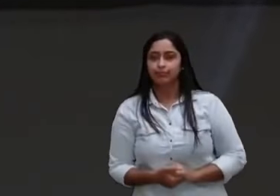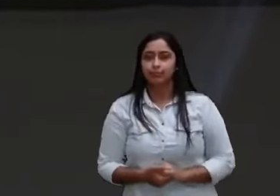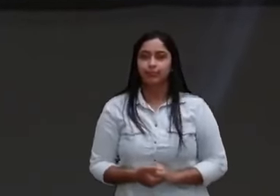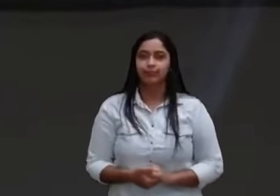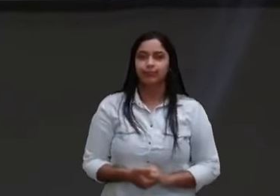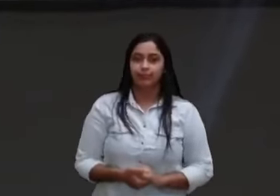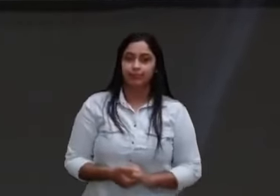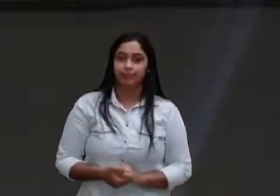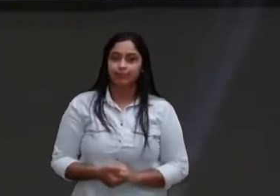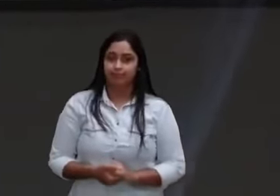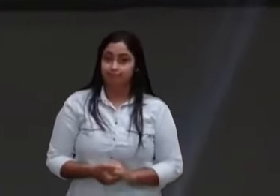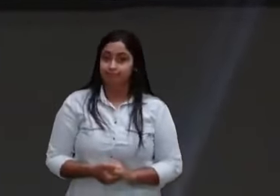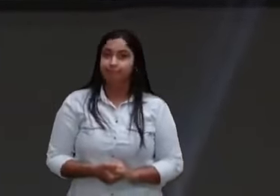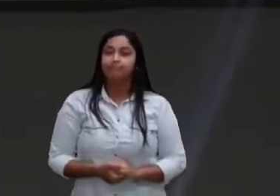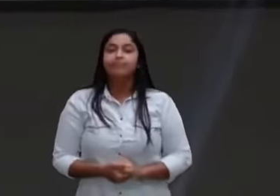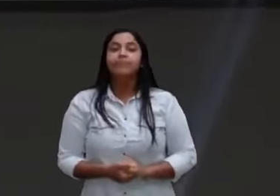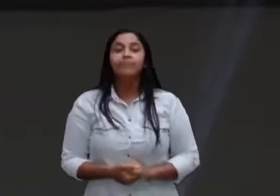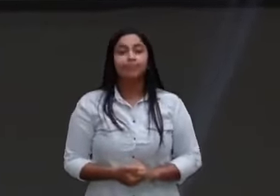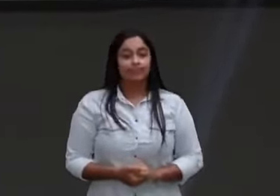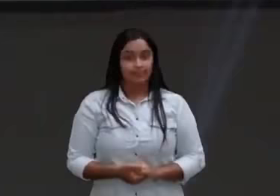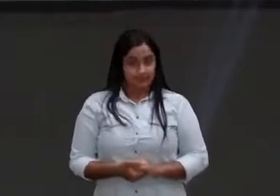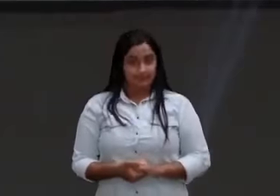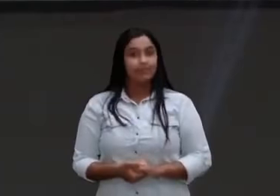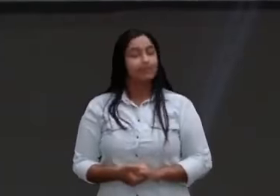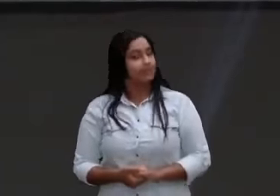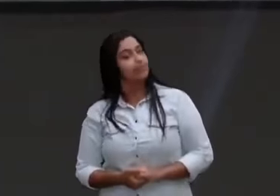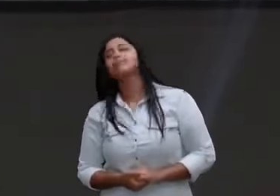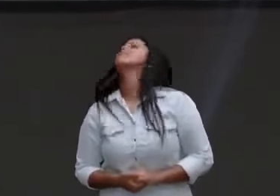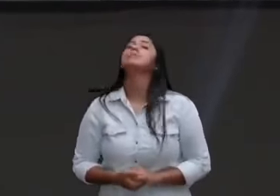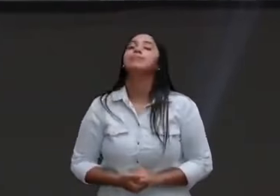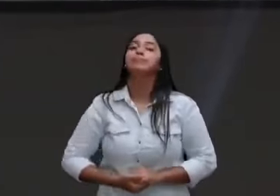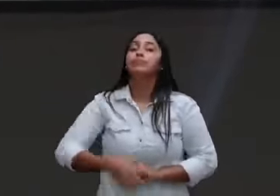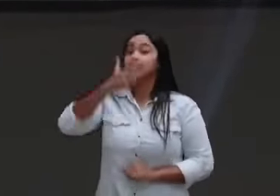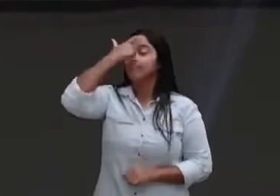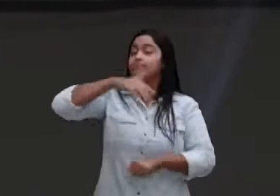vida do salmista é um momento que ele diz, ninguém merece confiança.